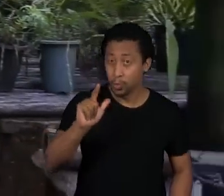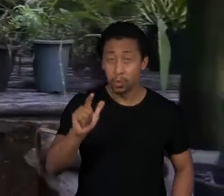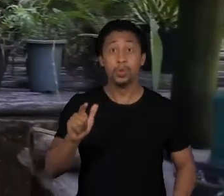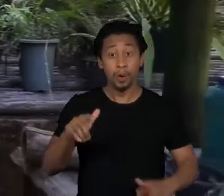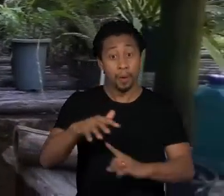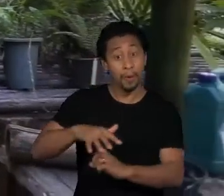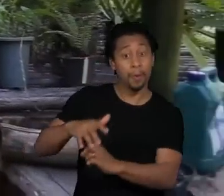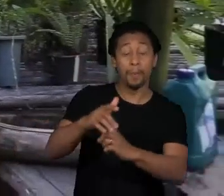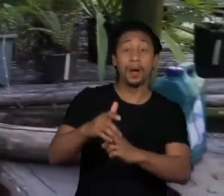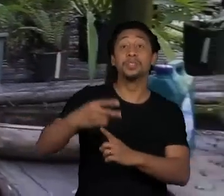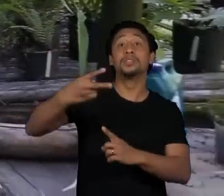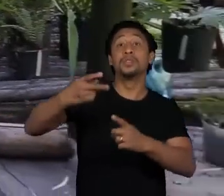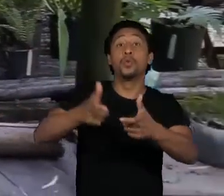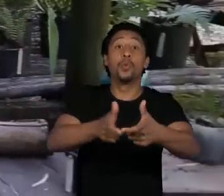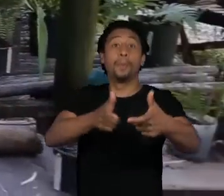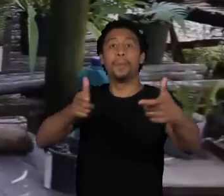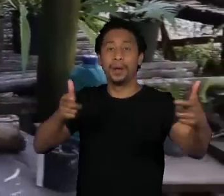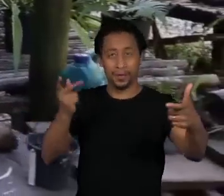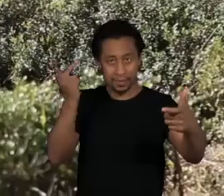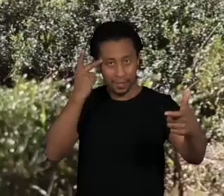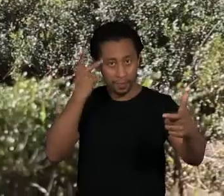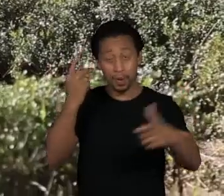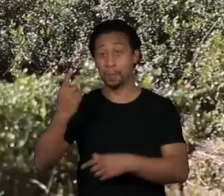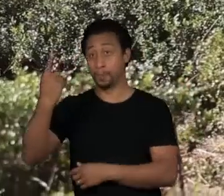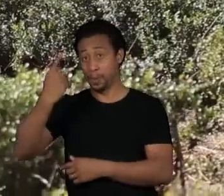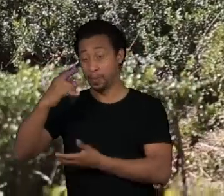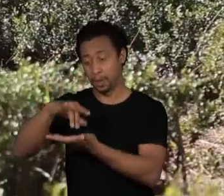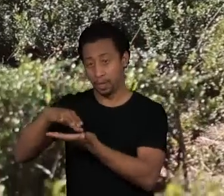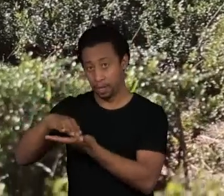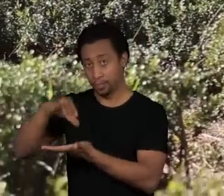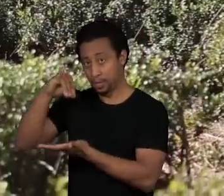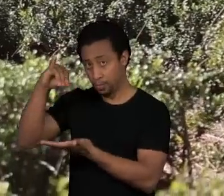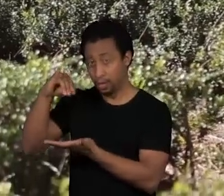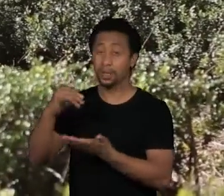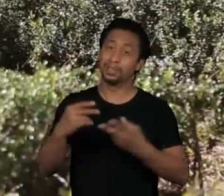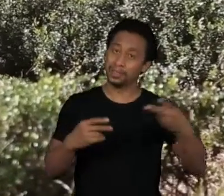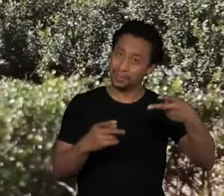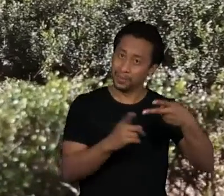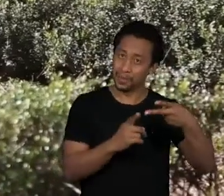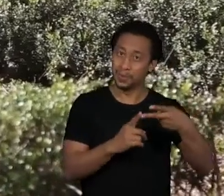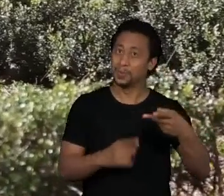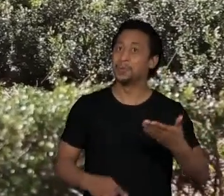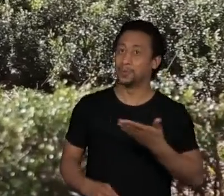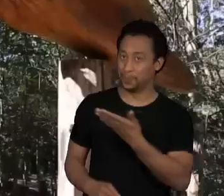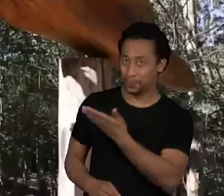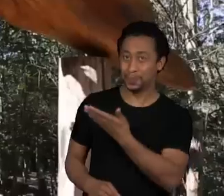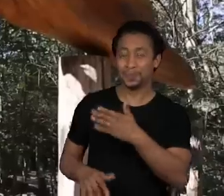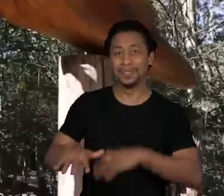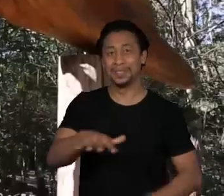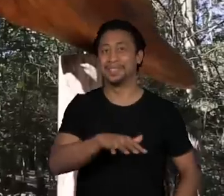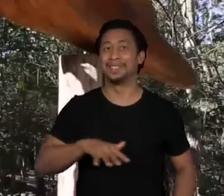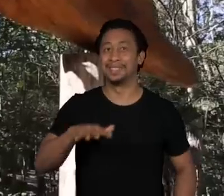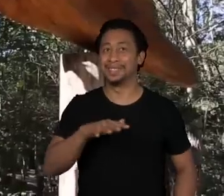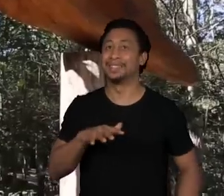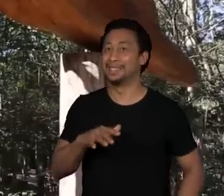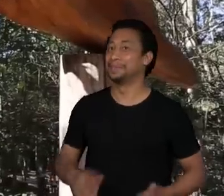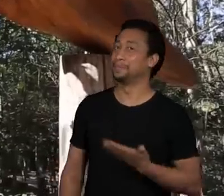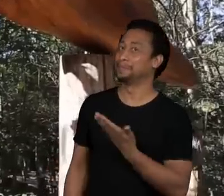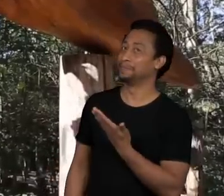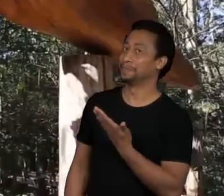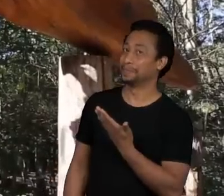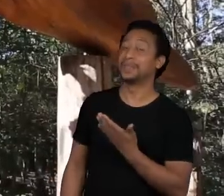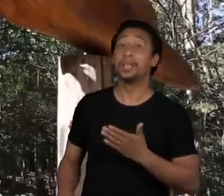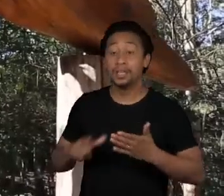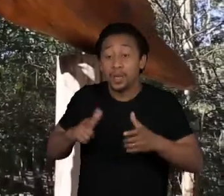parque da cidade, depois do Ibirapuera. Além da parte aberta aos visitantes, o parque tem ainda uma área